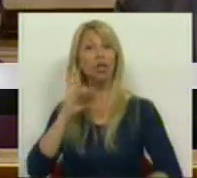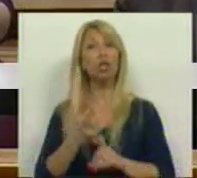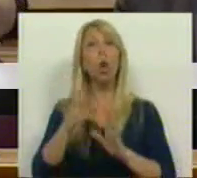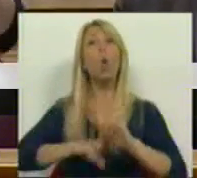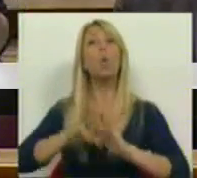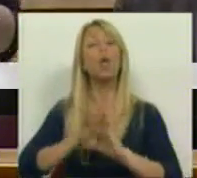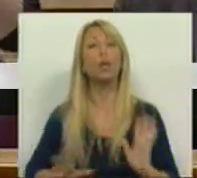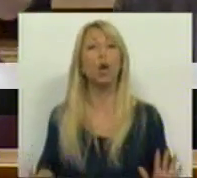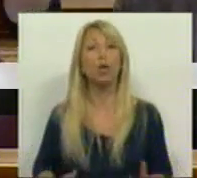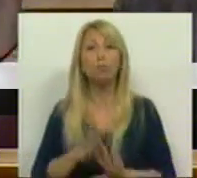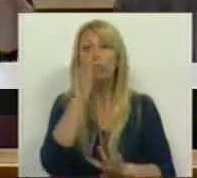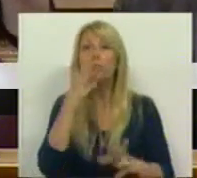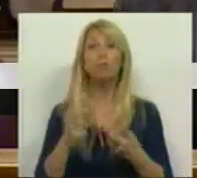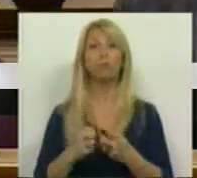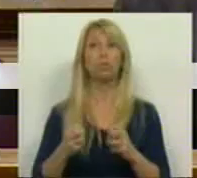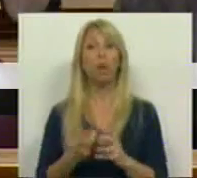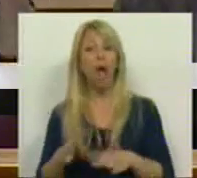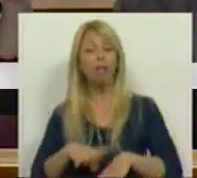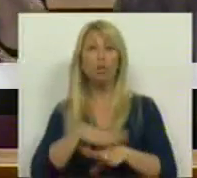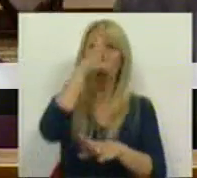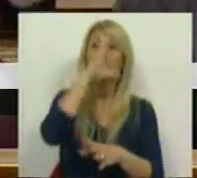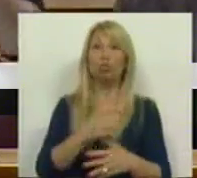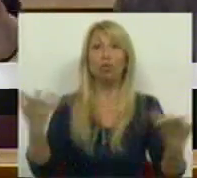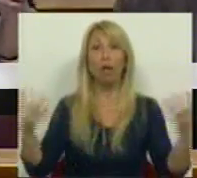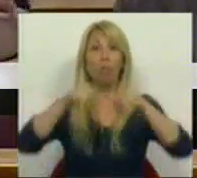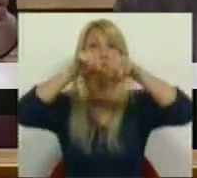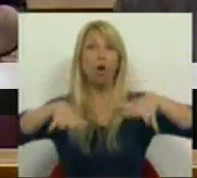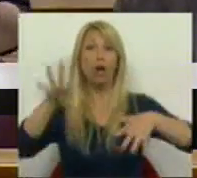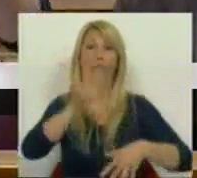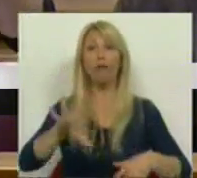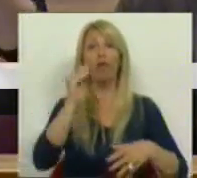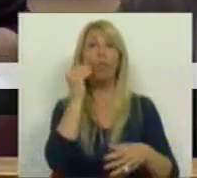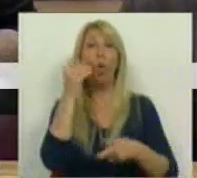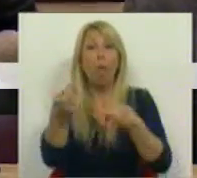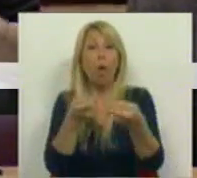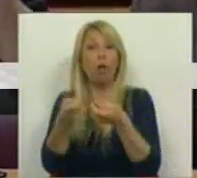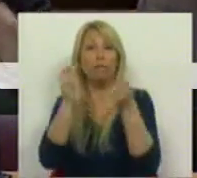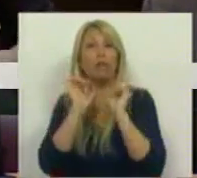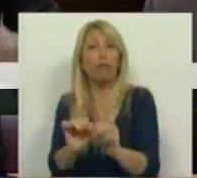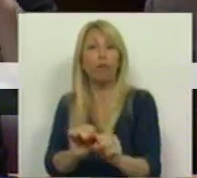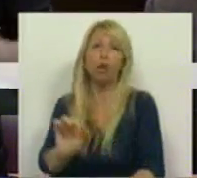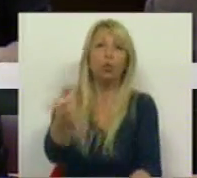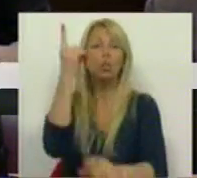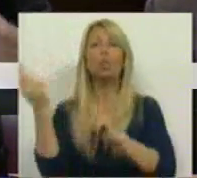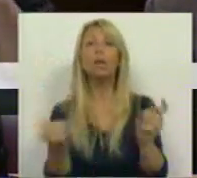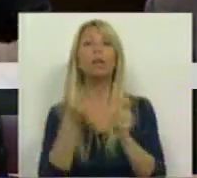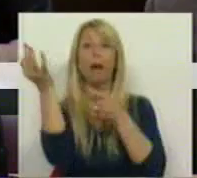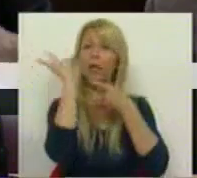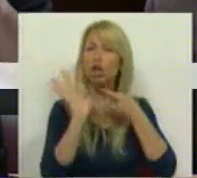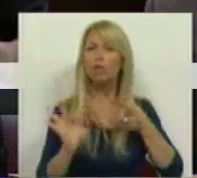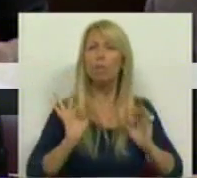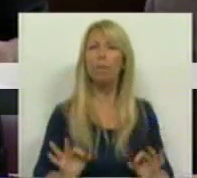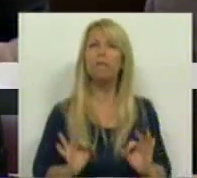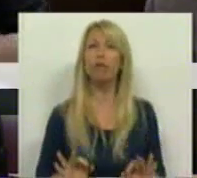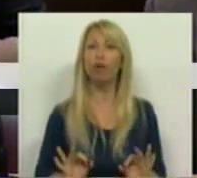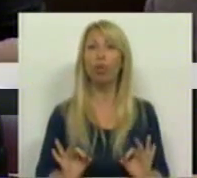problemática de administração do Estado e, portanto, de uma orgânica da forma como são organizadas e não o debate específico que é